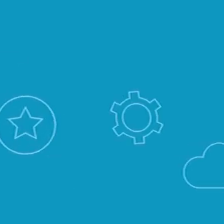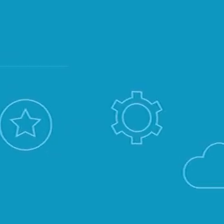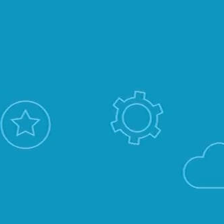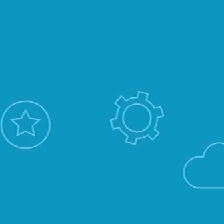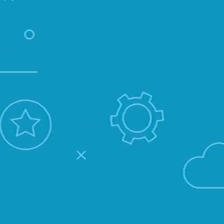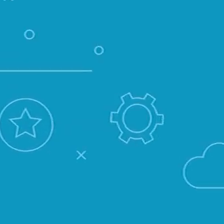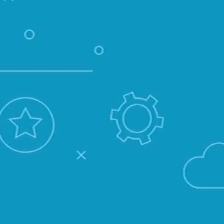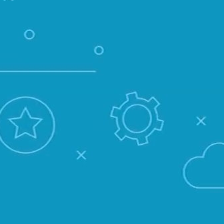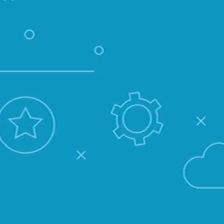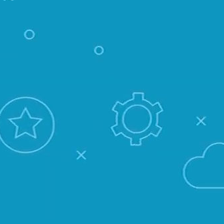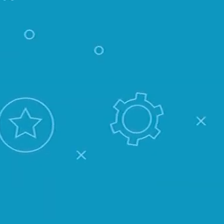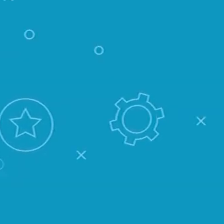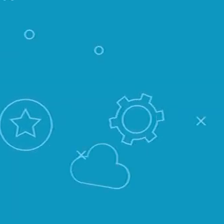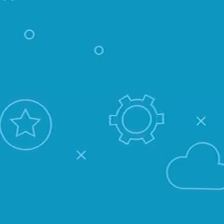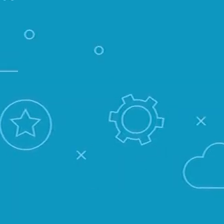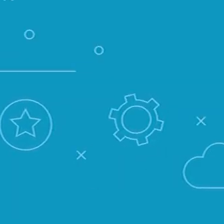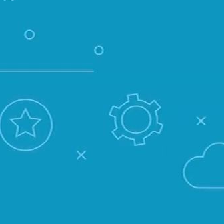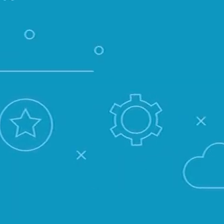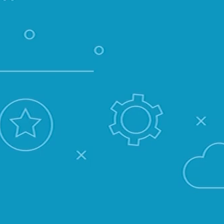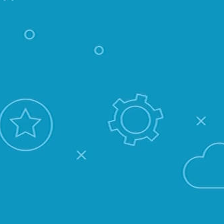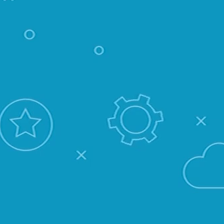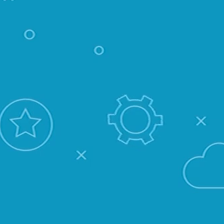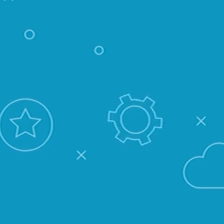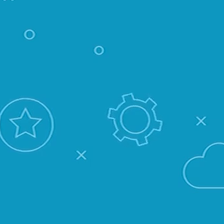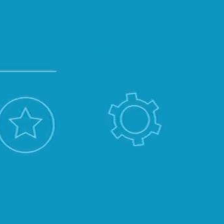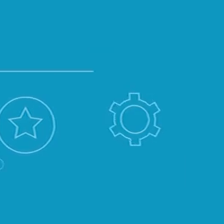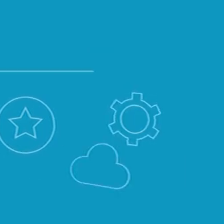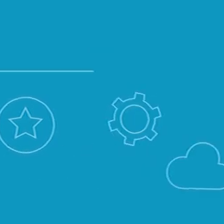claro,